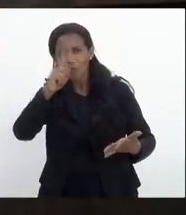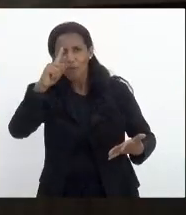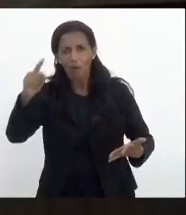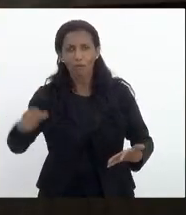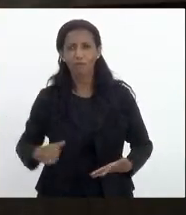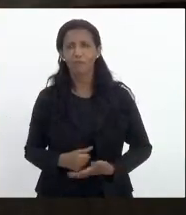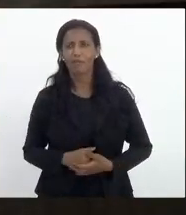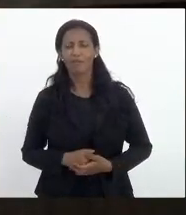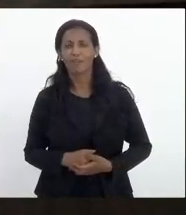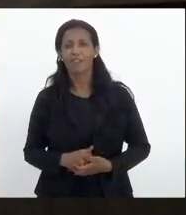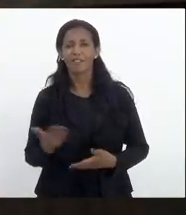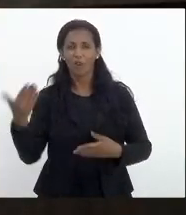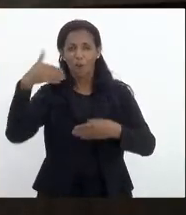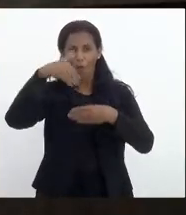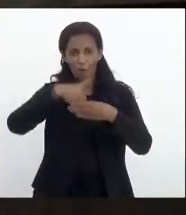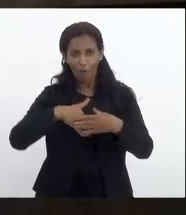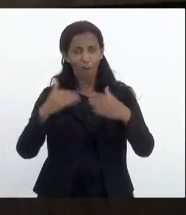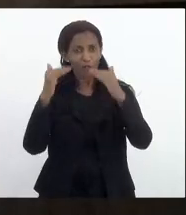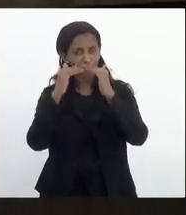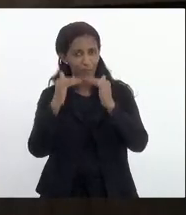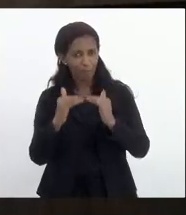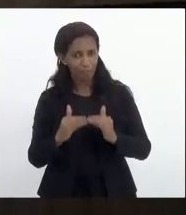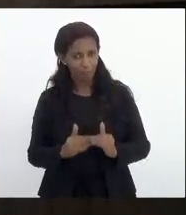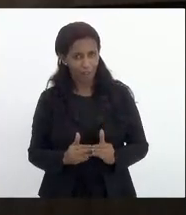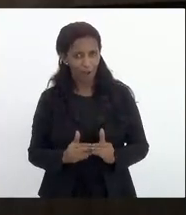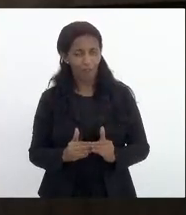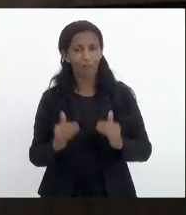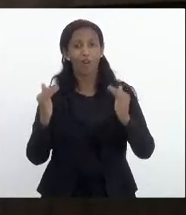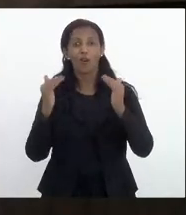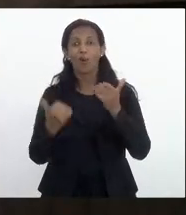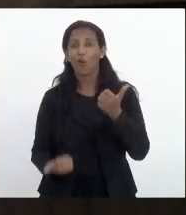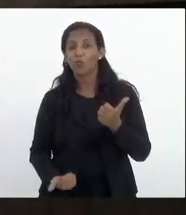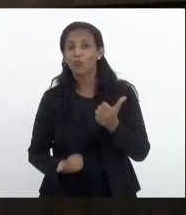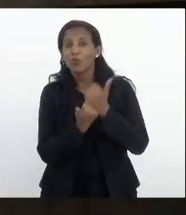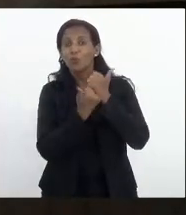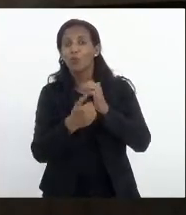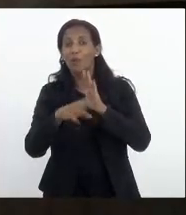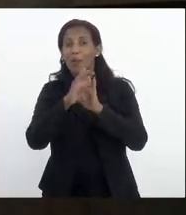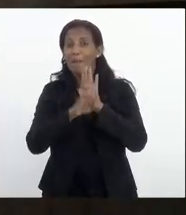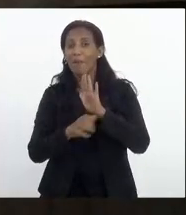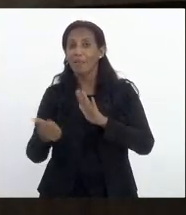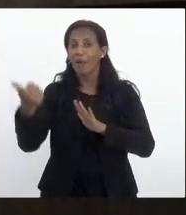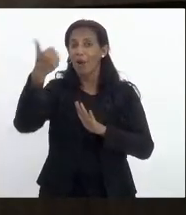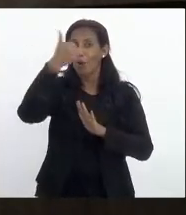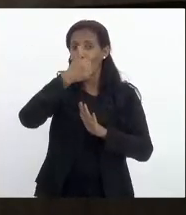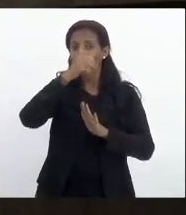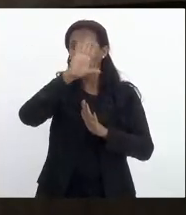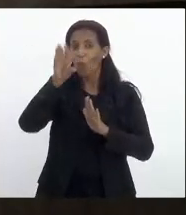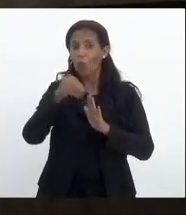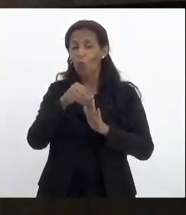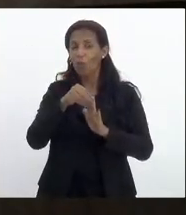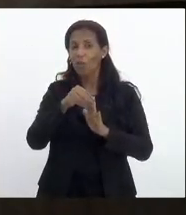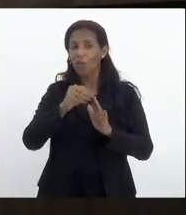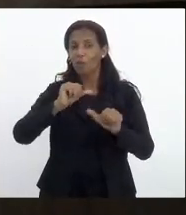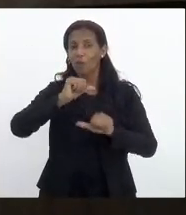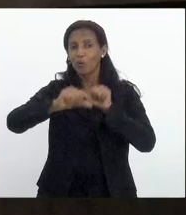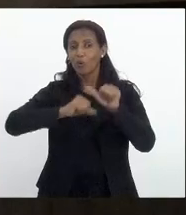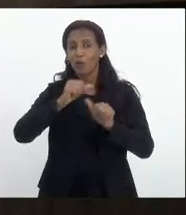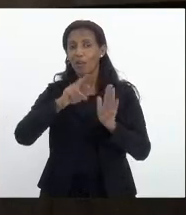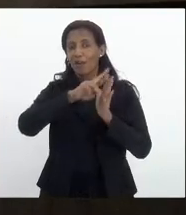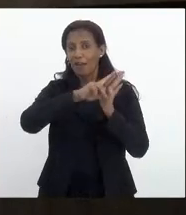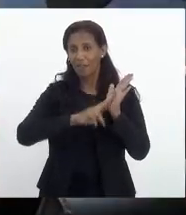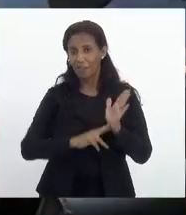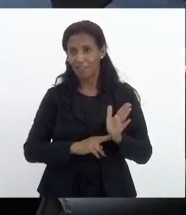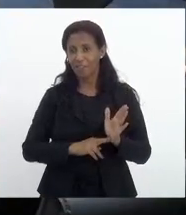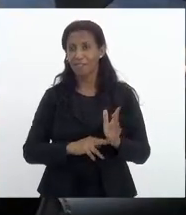presidente é favorável a emenda 2 favorável com sub emenda emenda 1 concluindo para o substitutivo pedindo forma final de